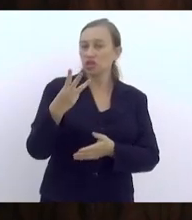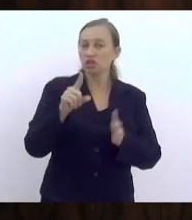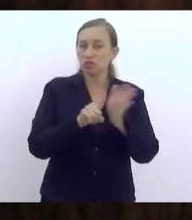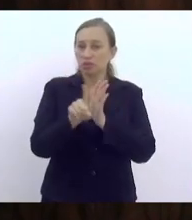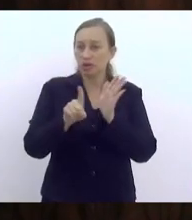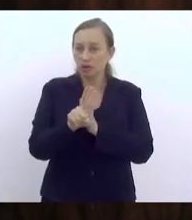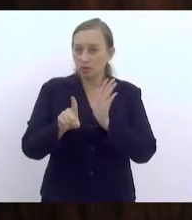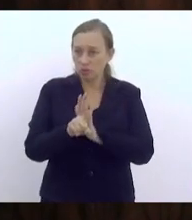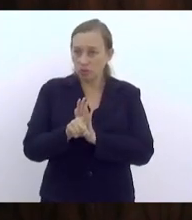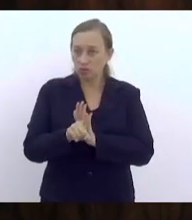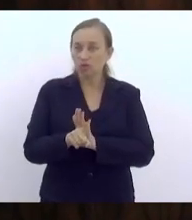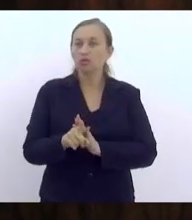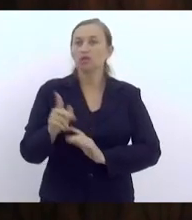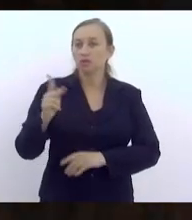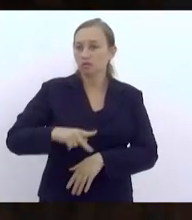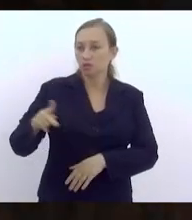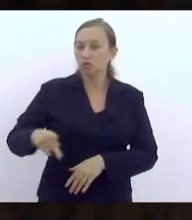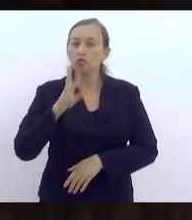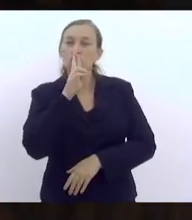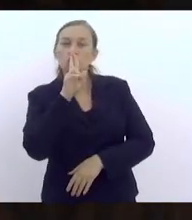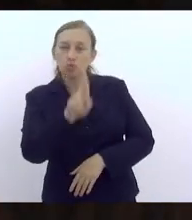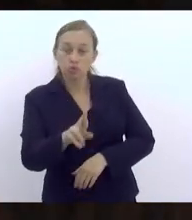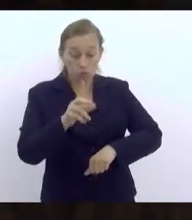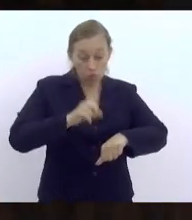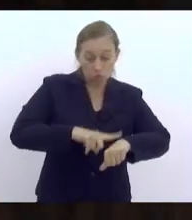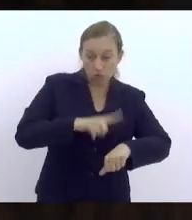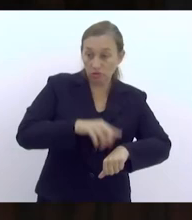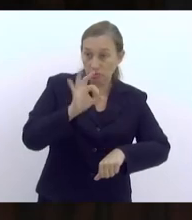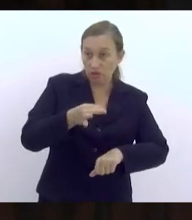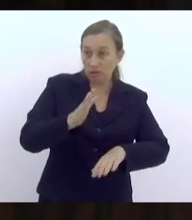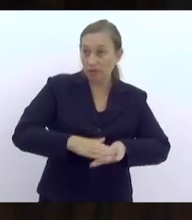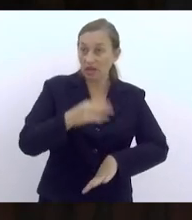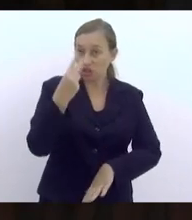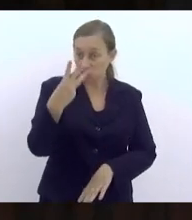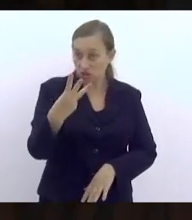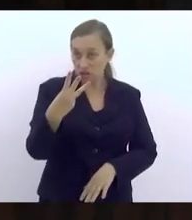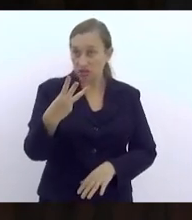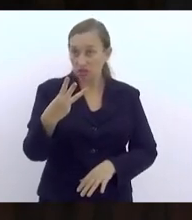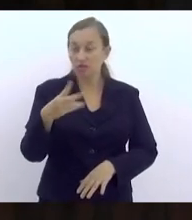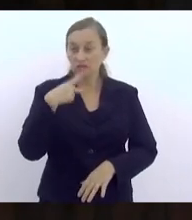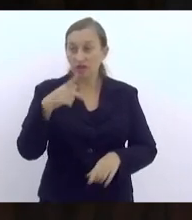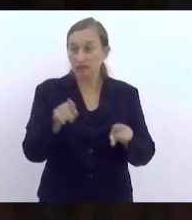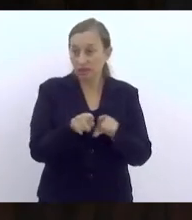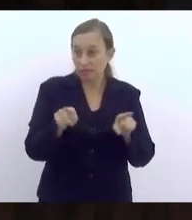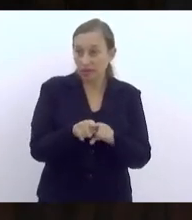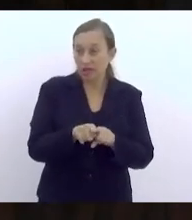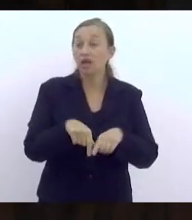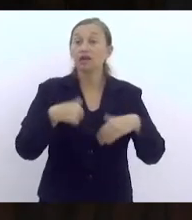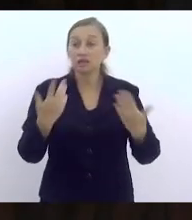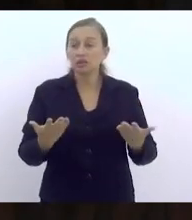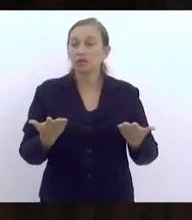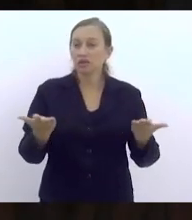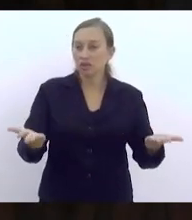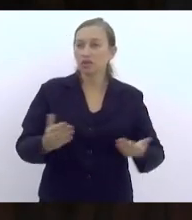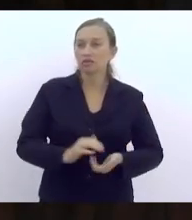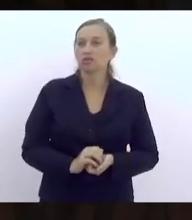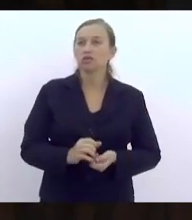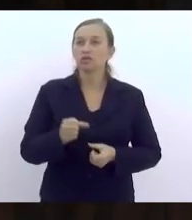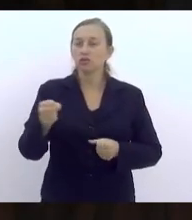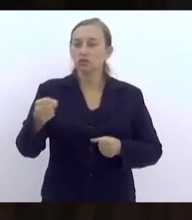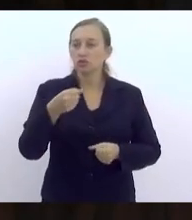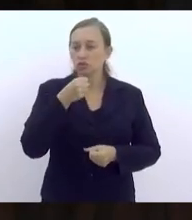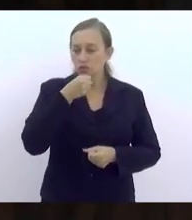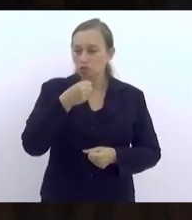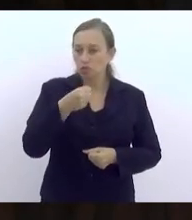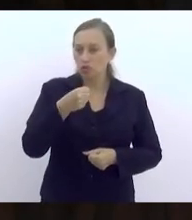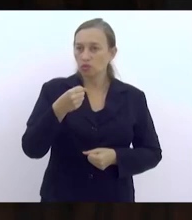a intervenção das professoras, tendo tempo, fazemos mais três intervenções também. Então, aqui estão os microfones